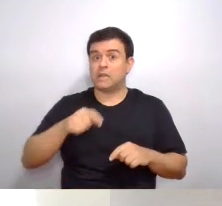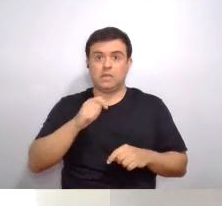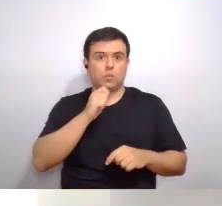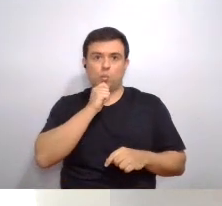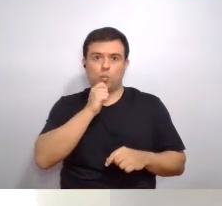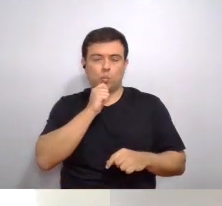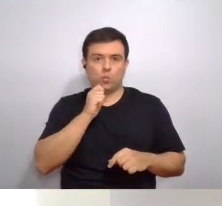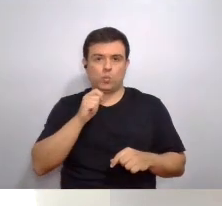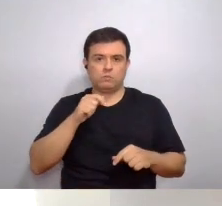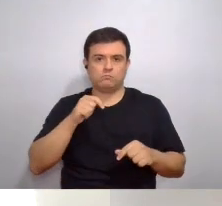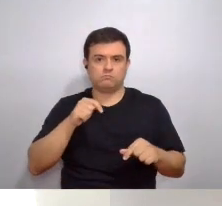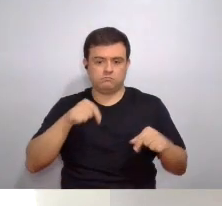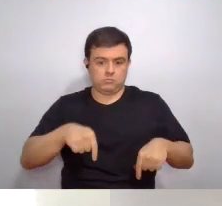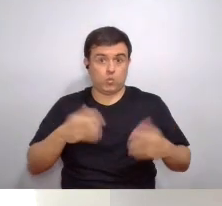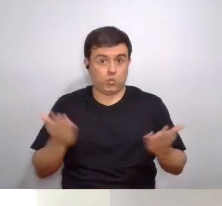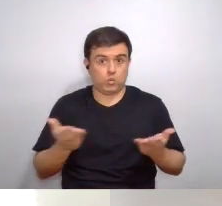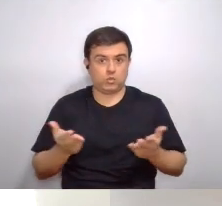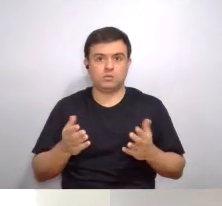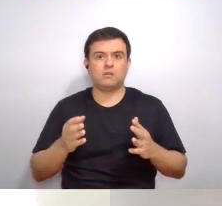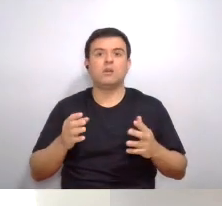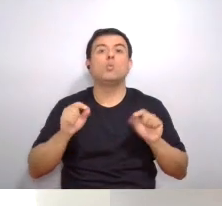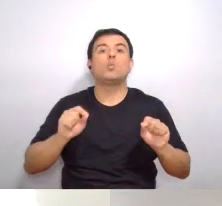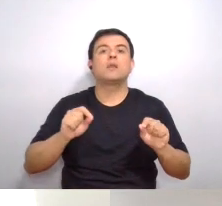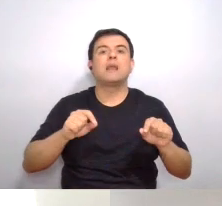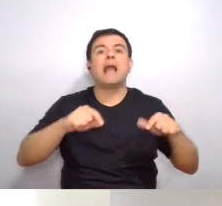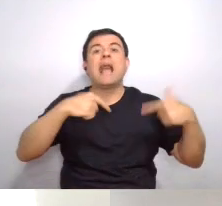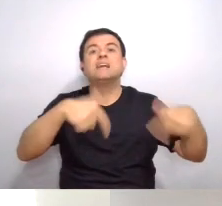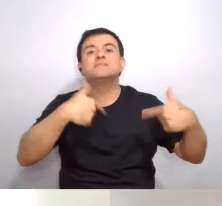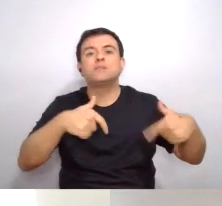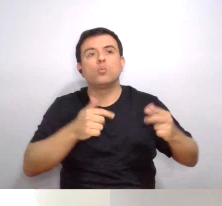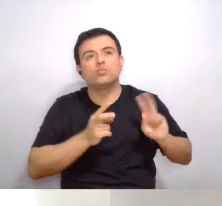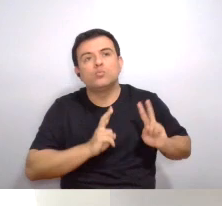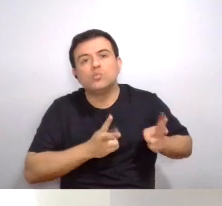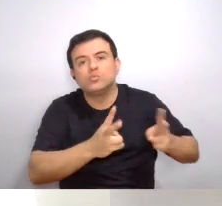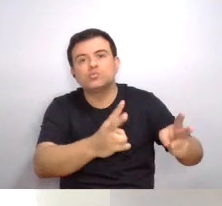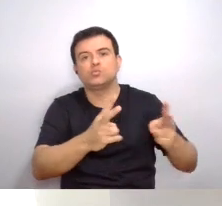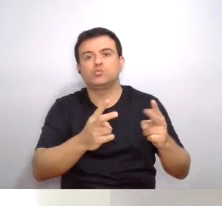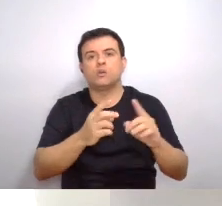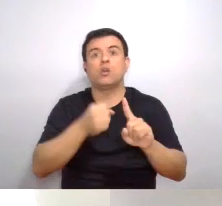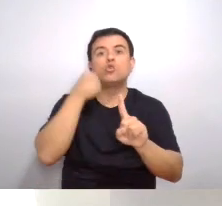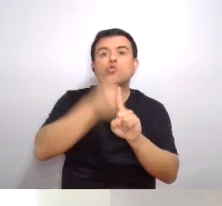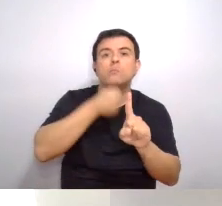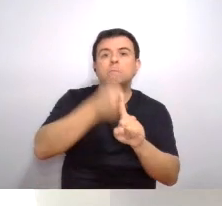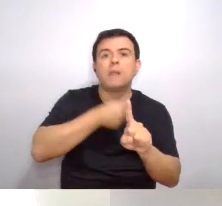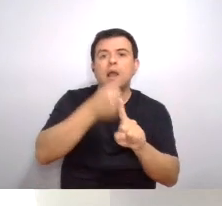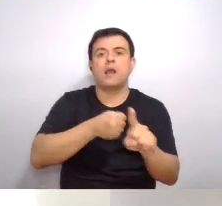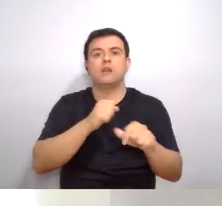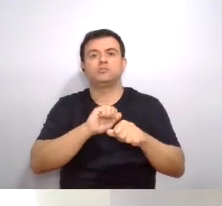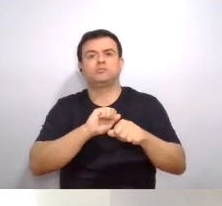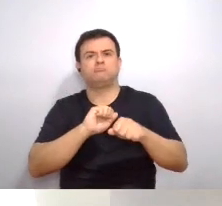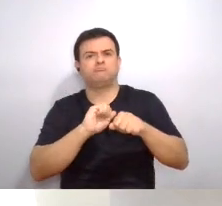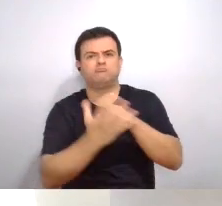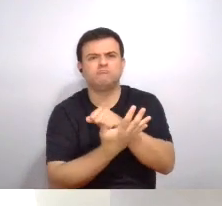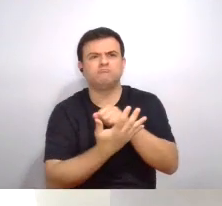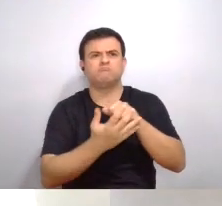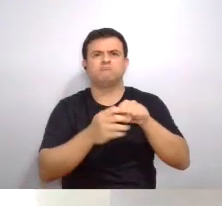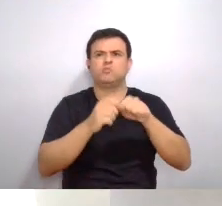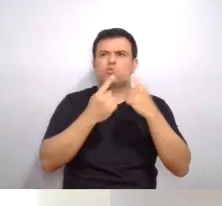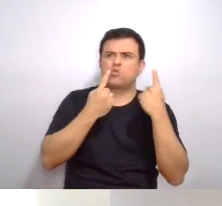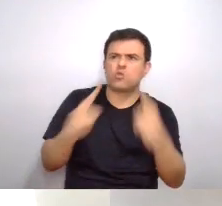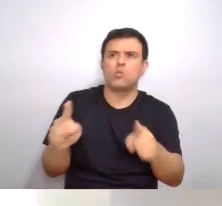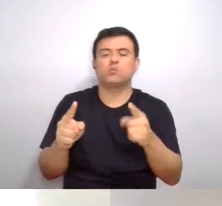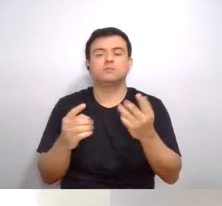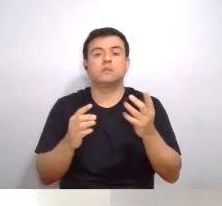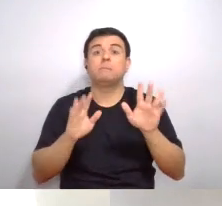tratamos aqui, nesta edição, das ações que continuam da Universidade de combate ao novo coronavírus, a pandemia,